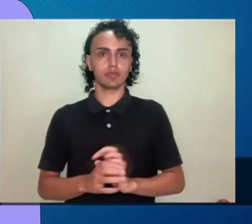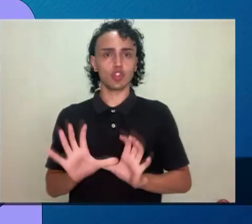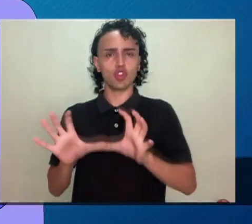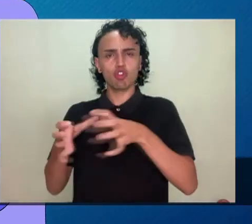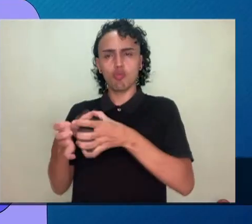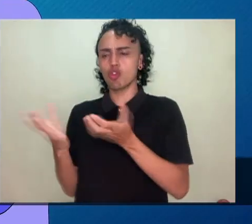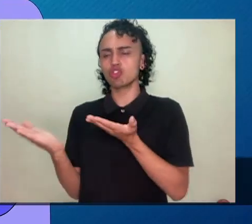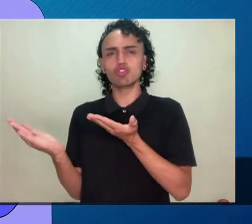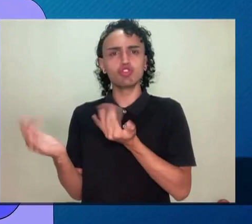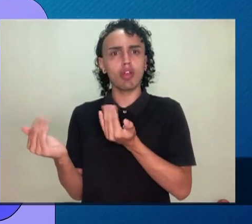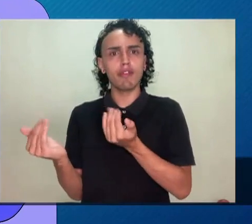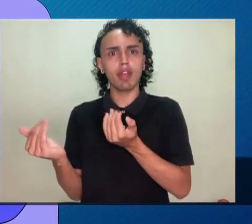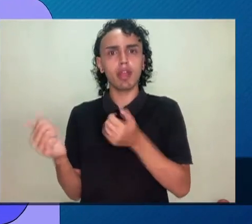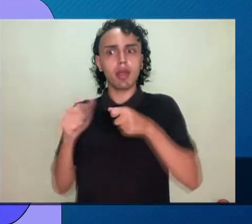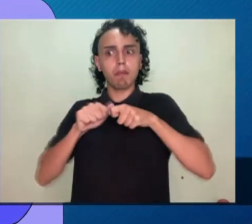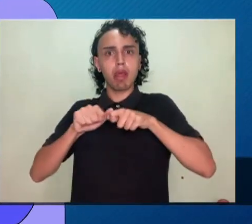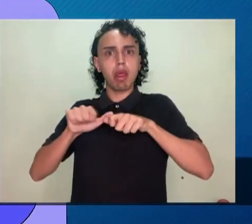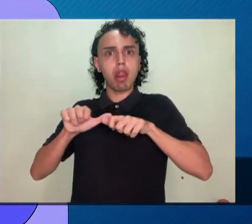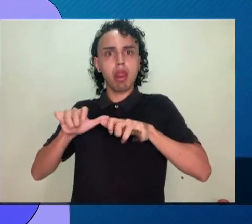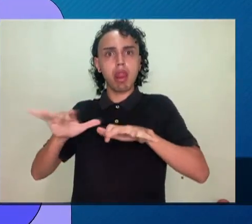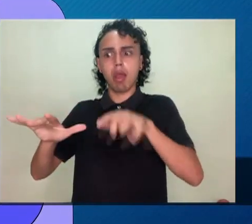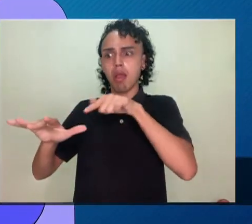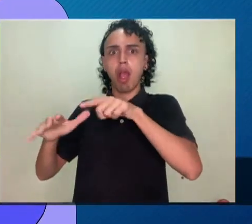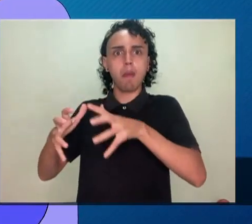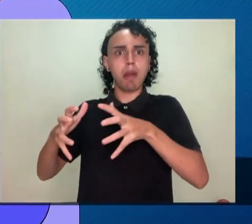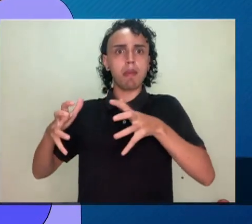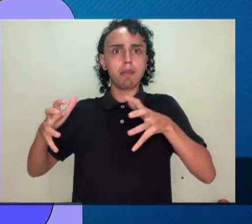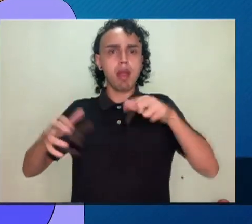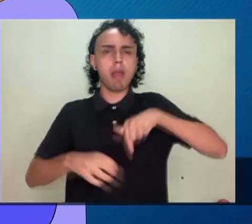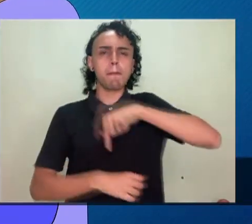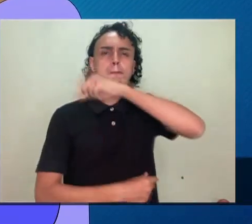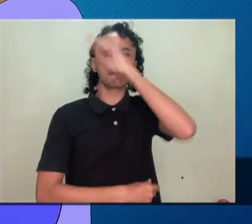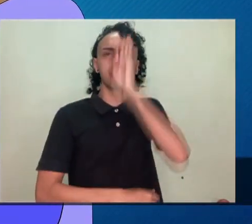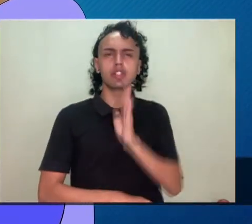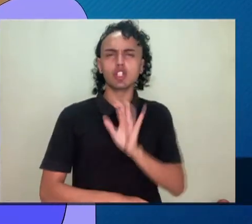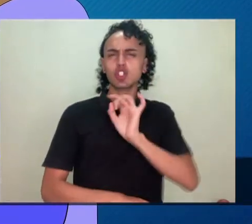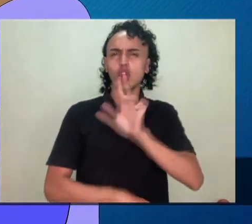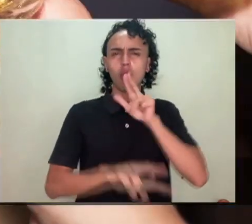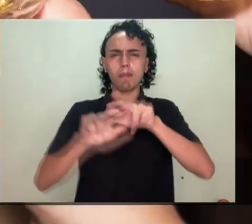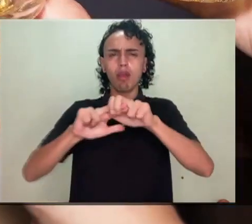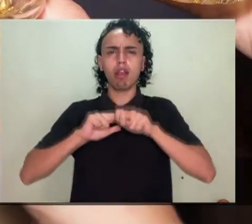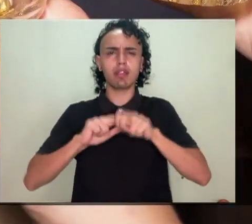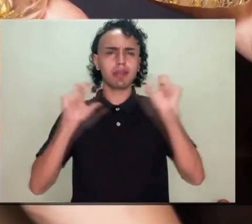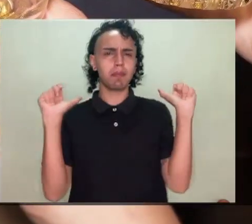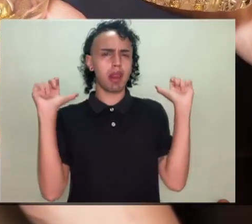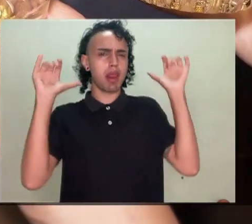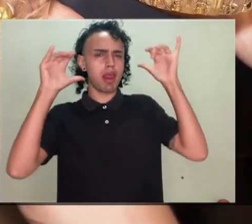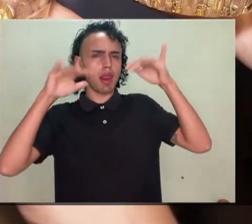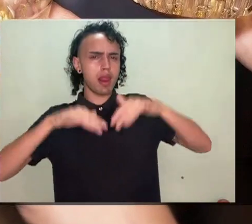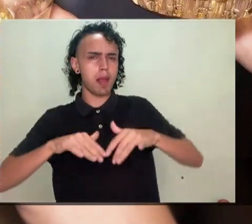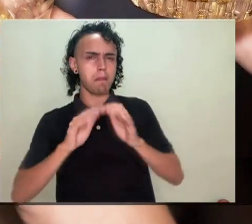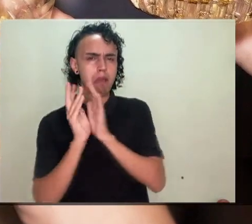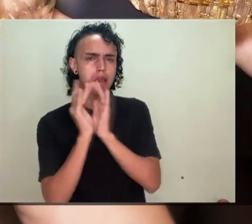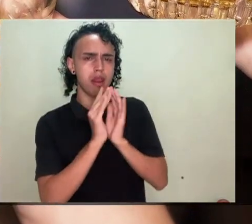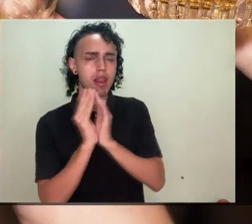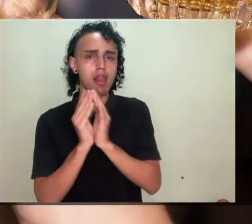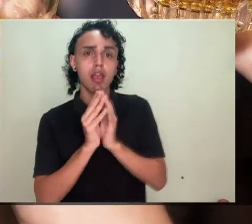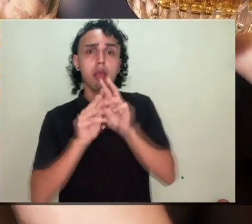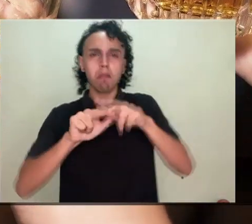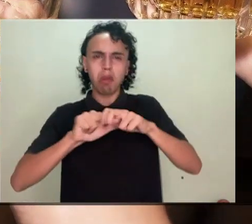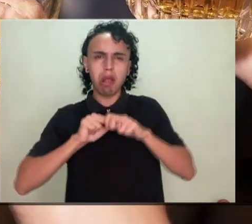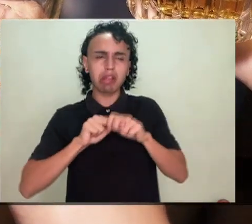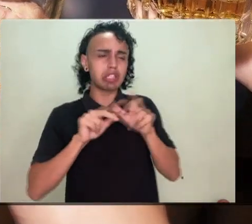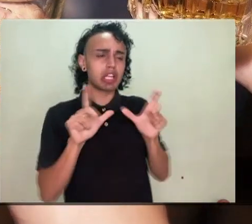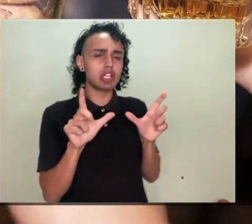O rejuvenescimento da pandemia no Brasil não pode ser explicado apenas pelas aglomerações protagonizadas